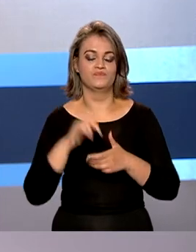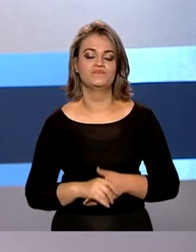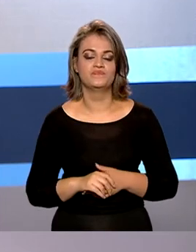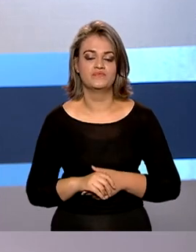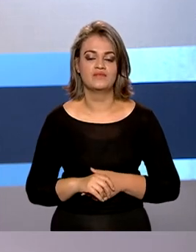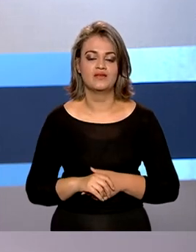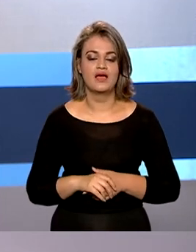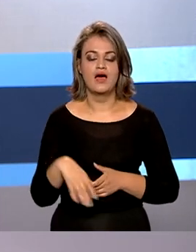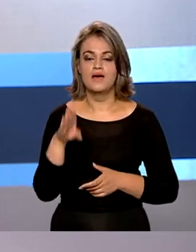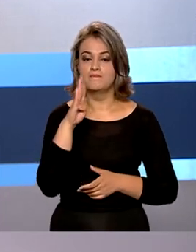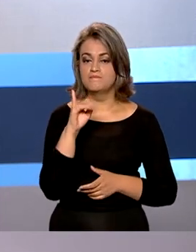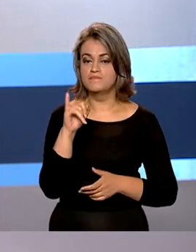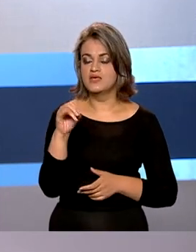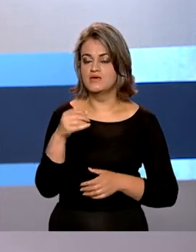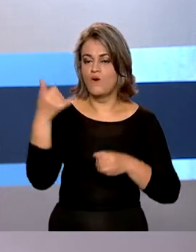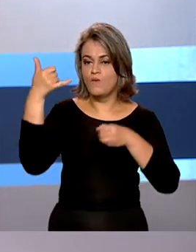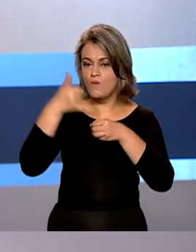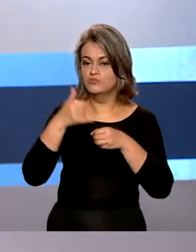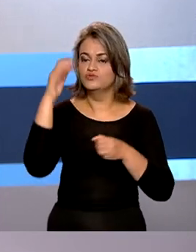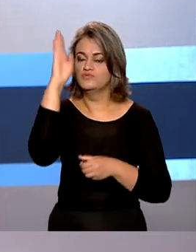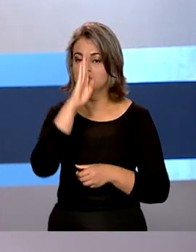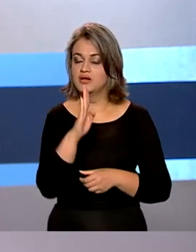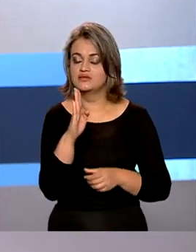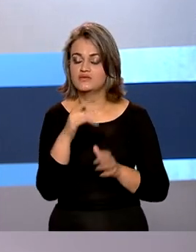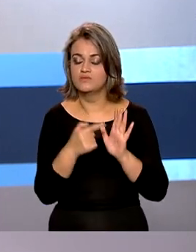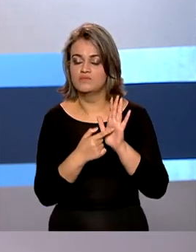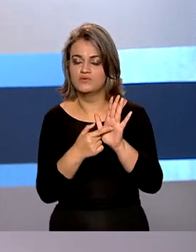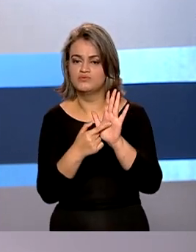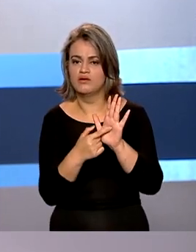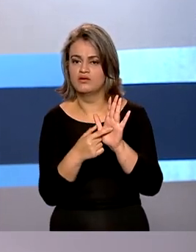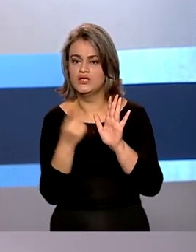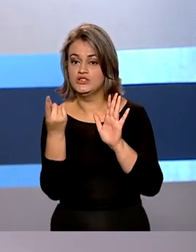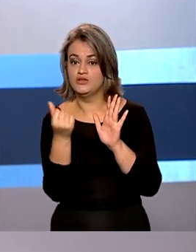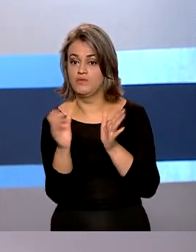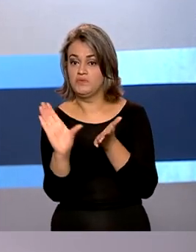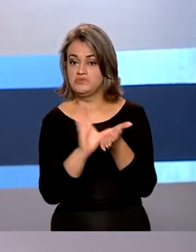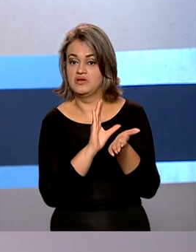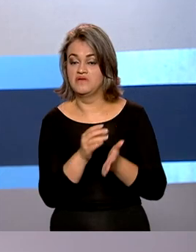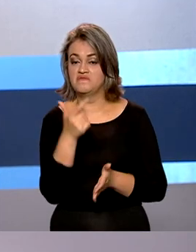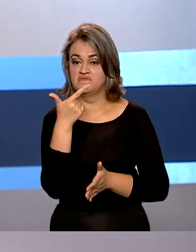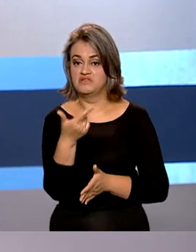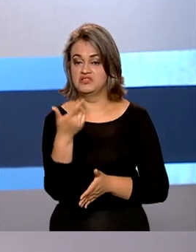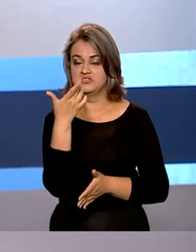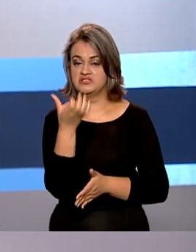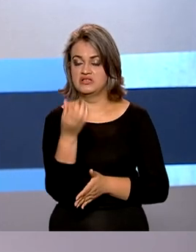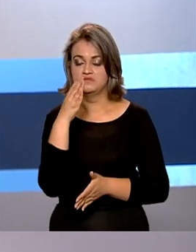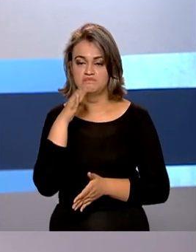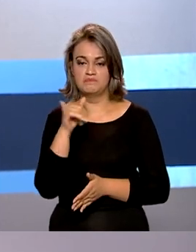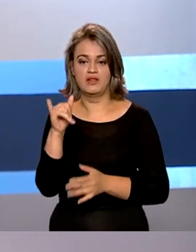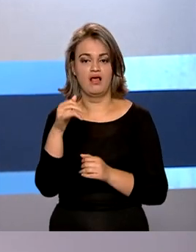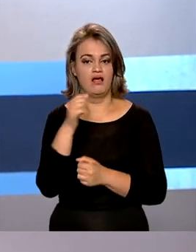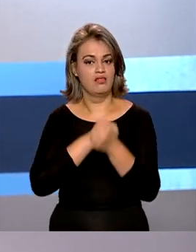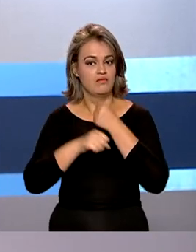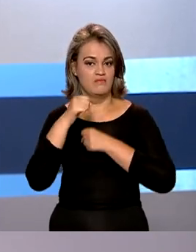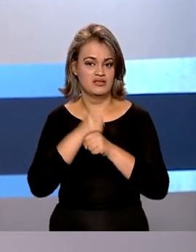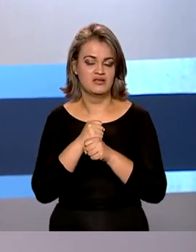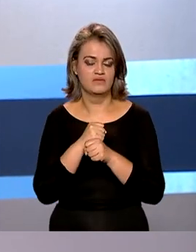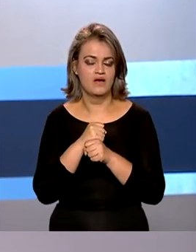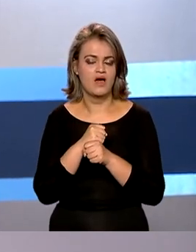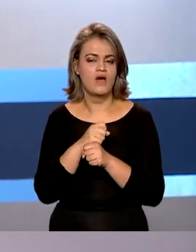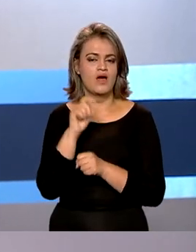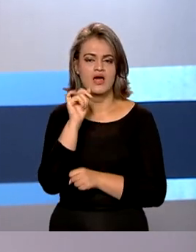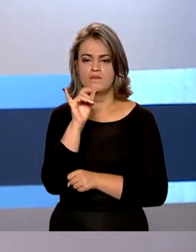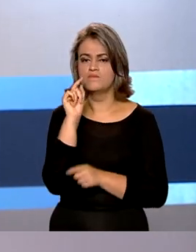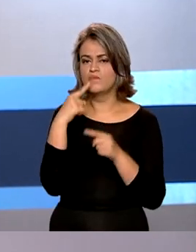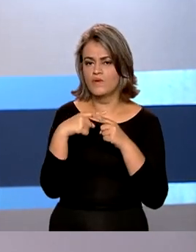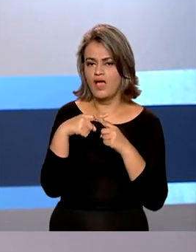O setor de biocombustíveis brasileiro apresentou faturamento de mais de 26 bilhões de reais no ano passado. E o destaque